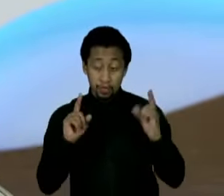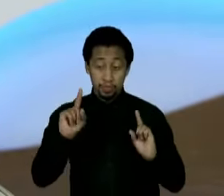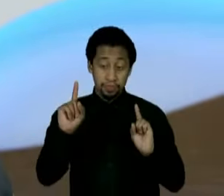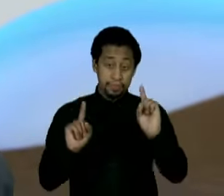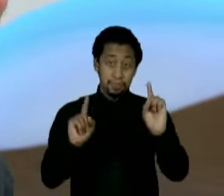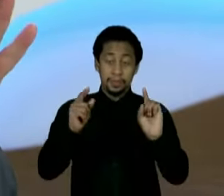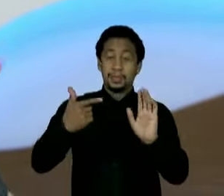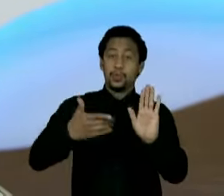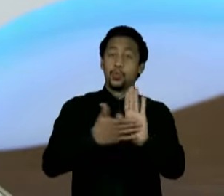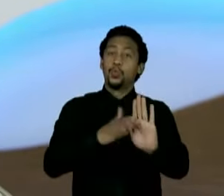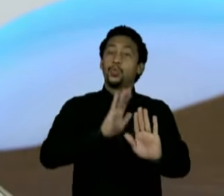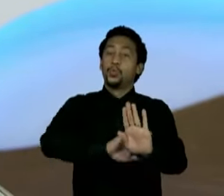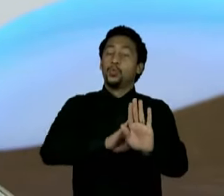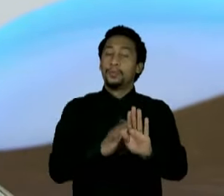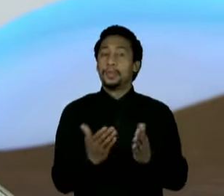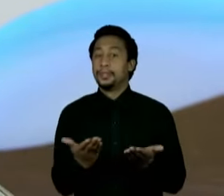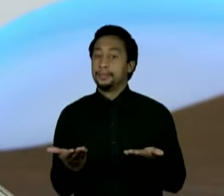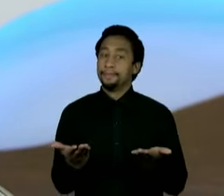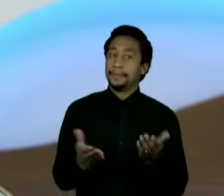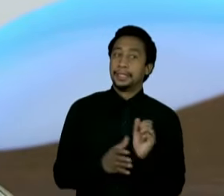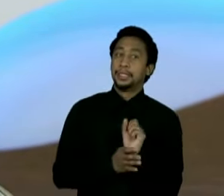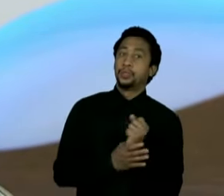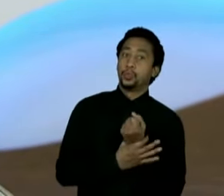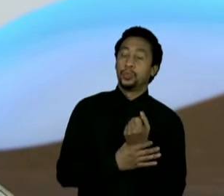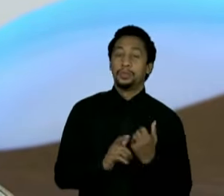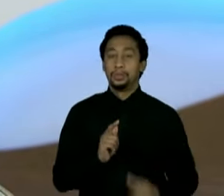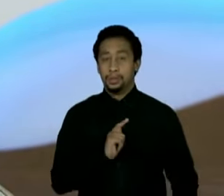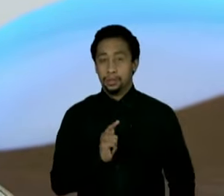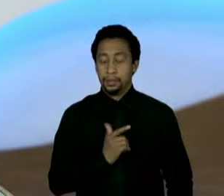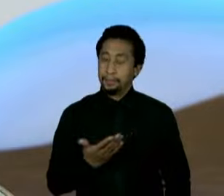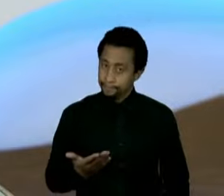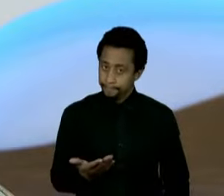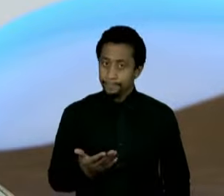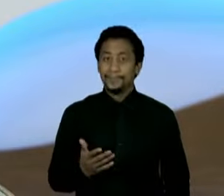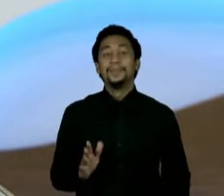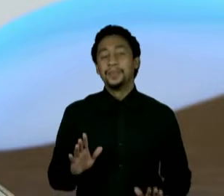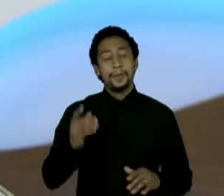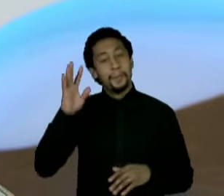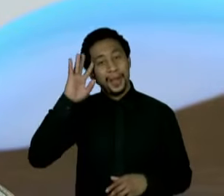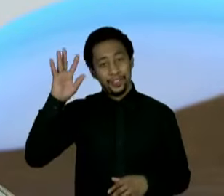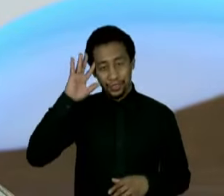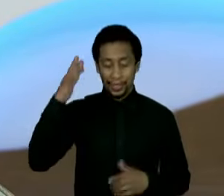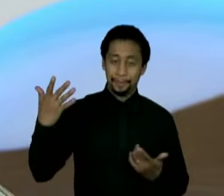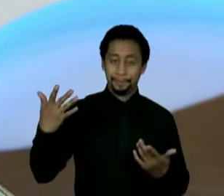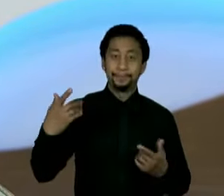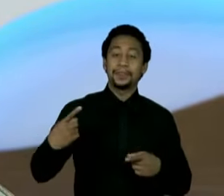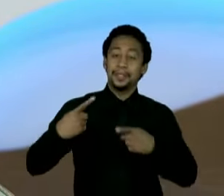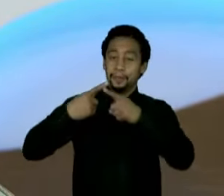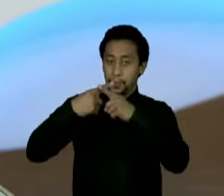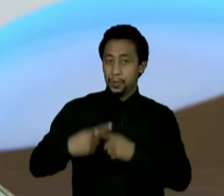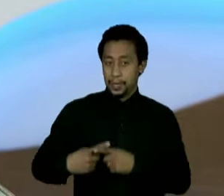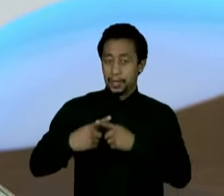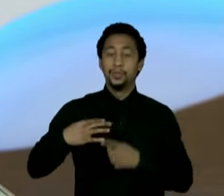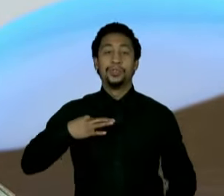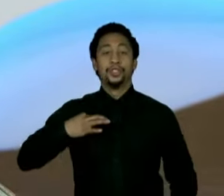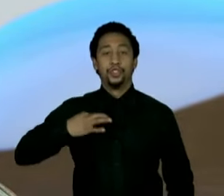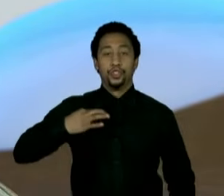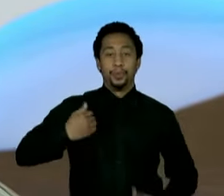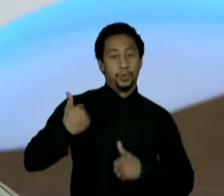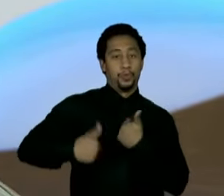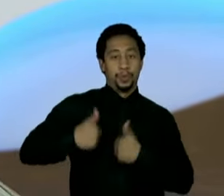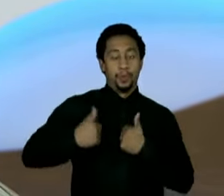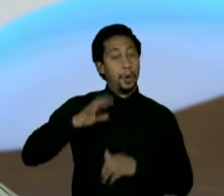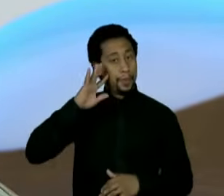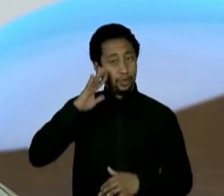certa segurança, eu tenho dito para todo mundo, que se você vai para uma final de campeonato com dois times, é melhor que você